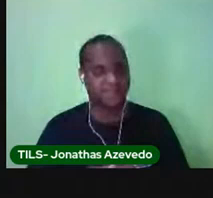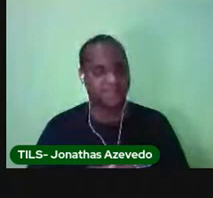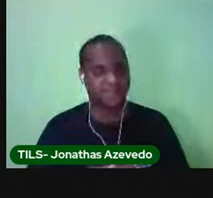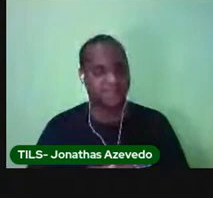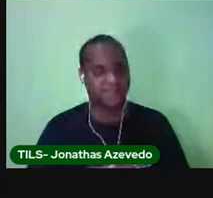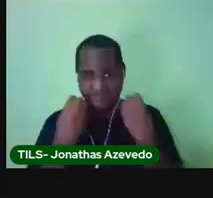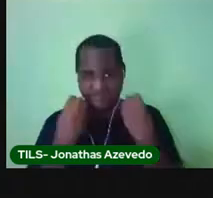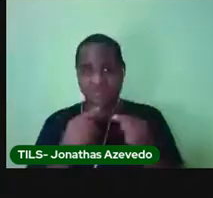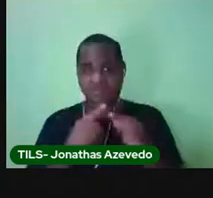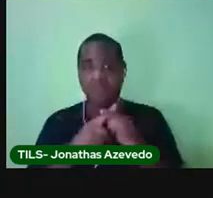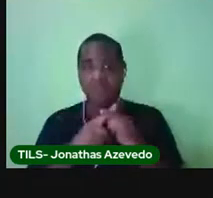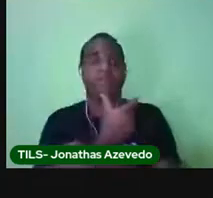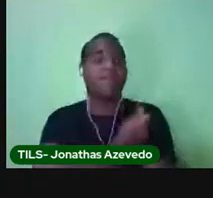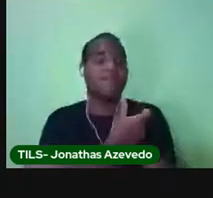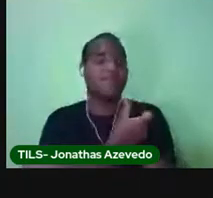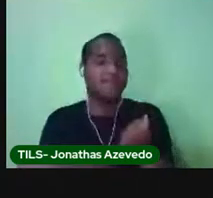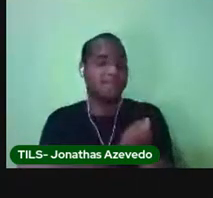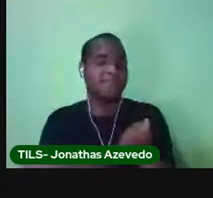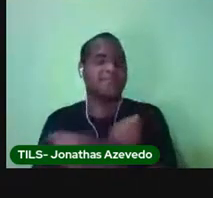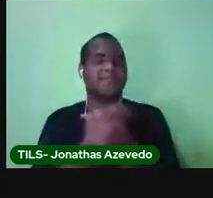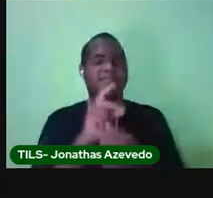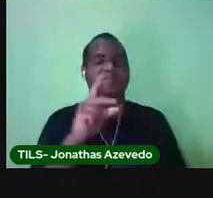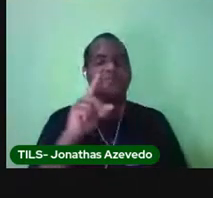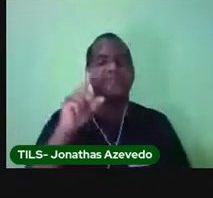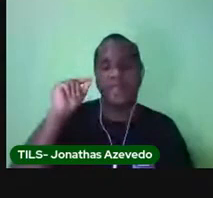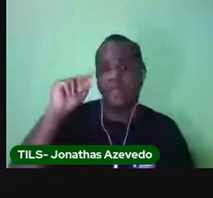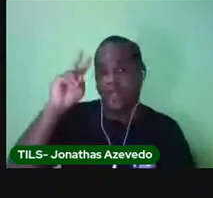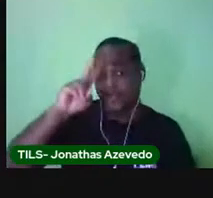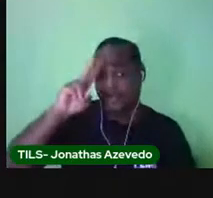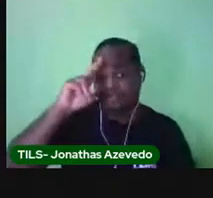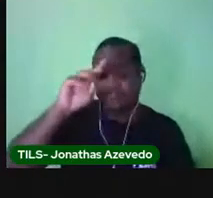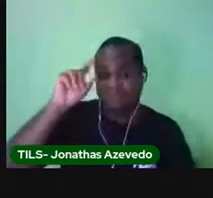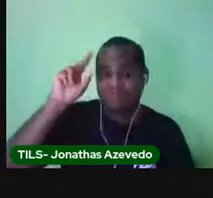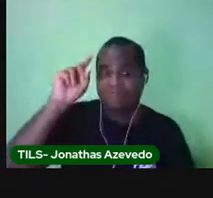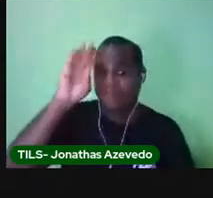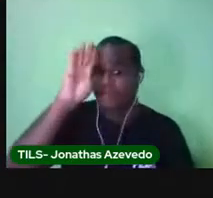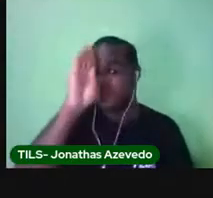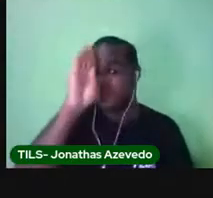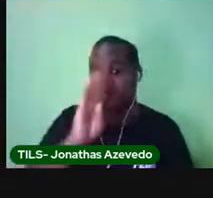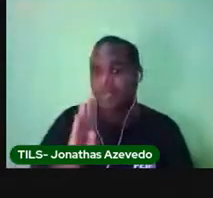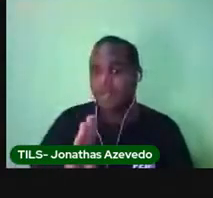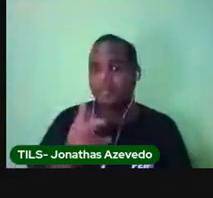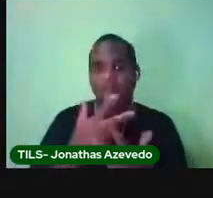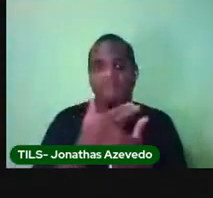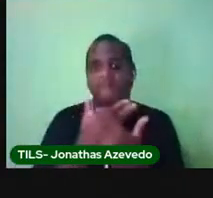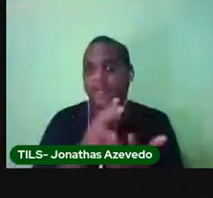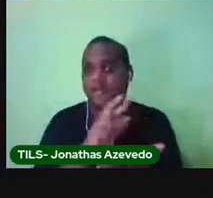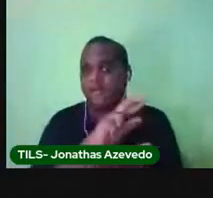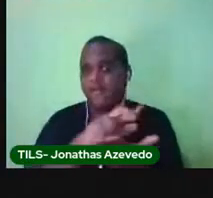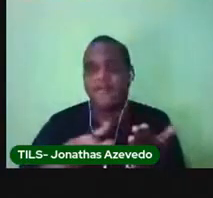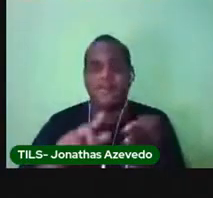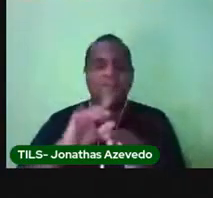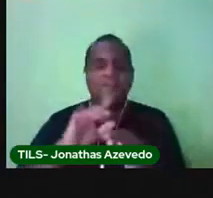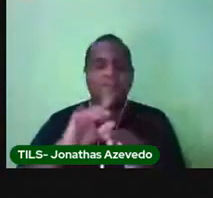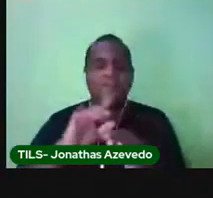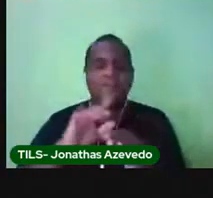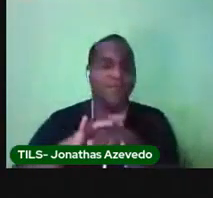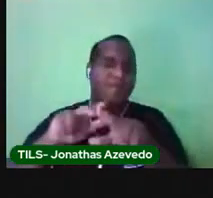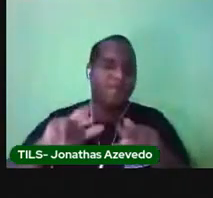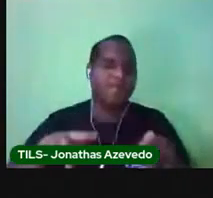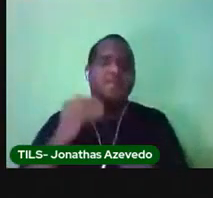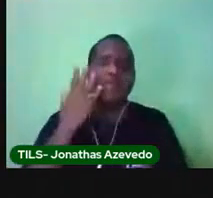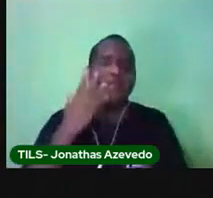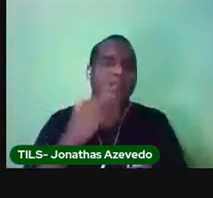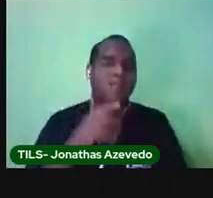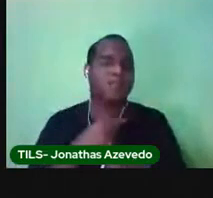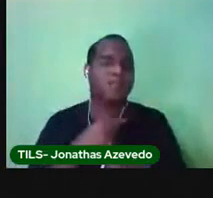Antigamente, aqui no Brasil, existiam muitas doenças que causavam a morte de muitas crianças. O